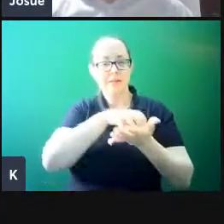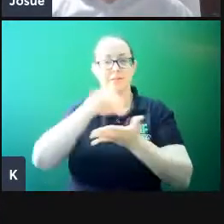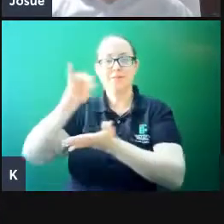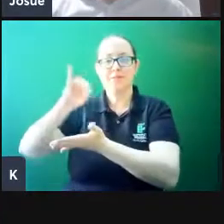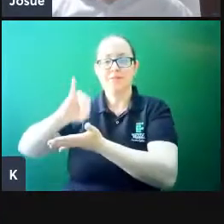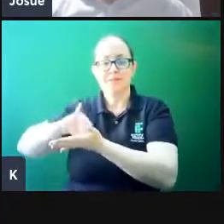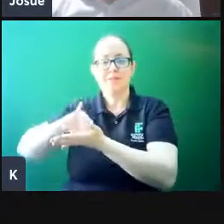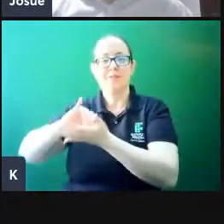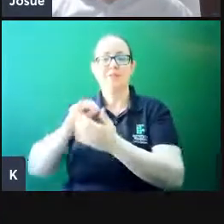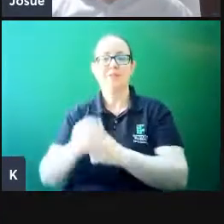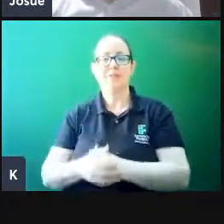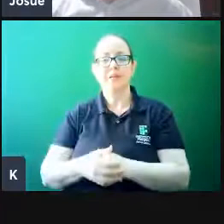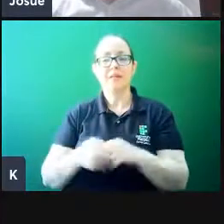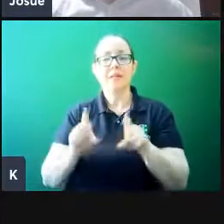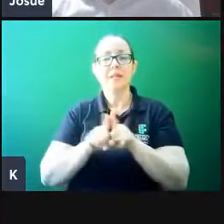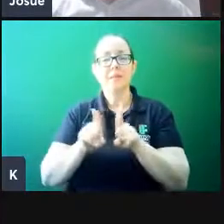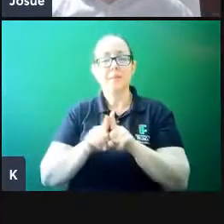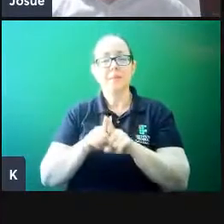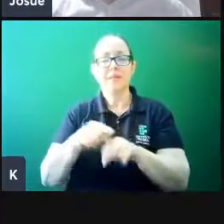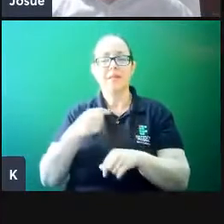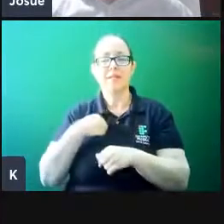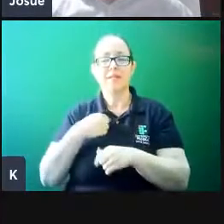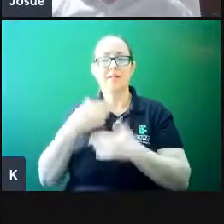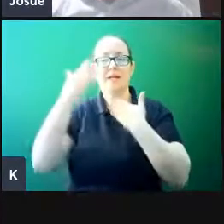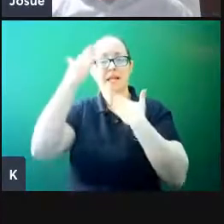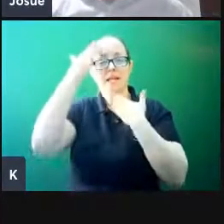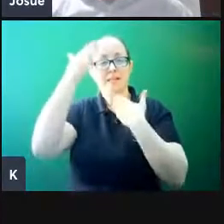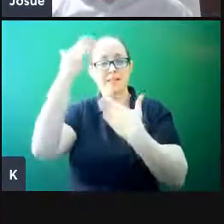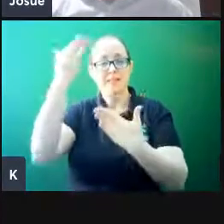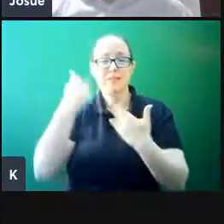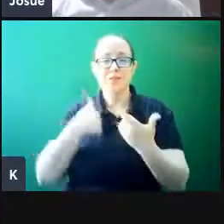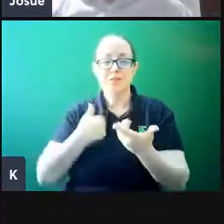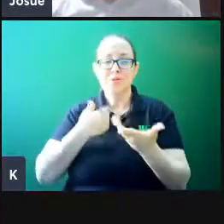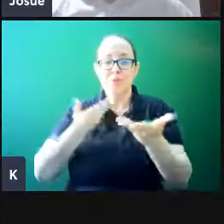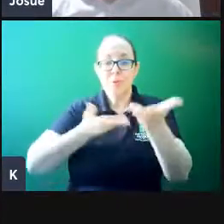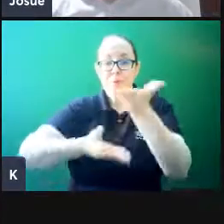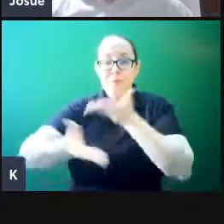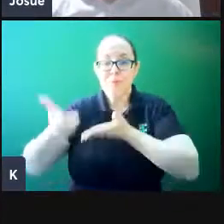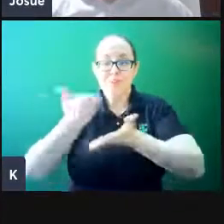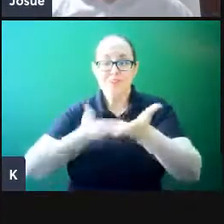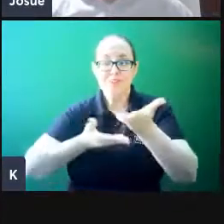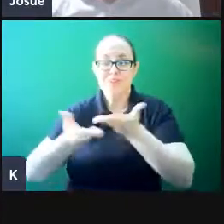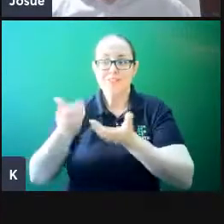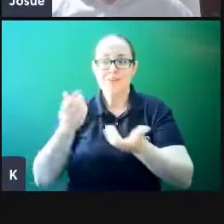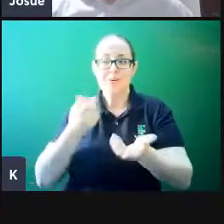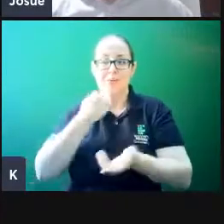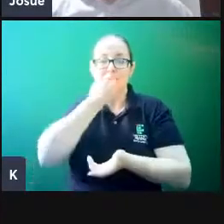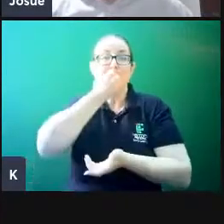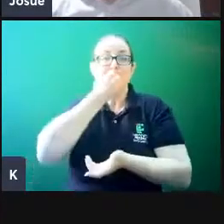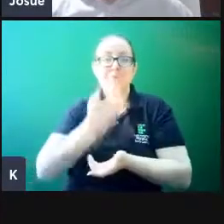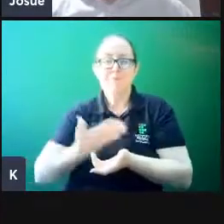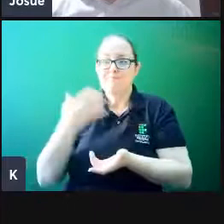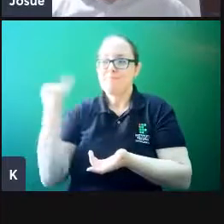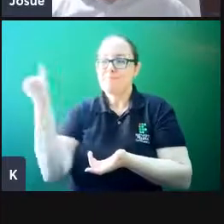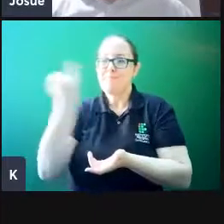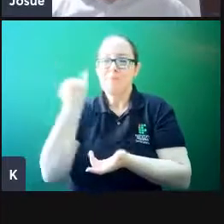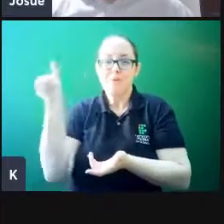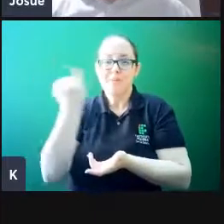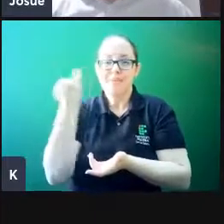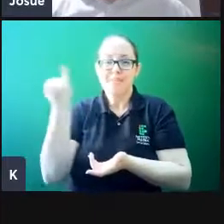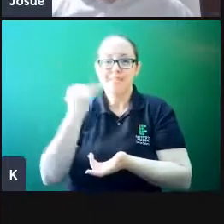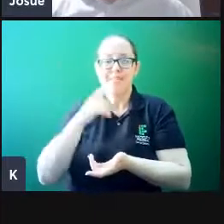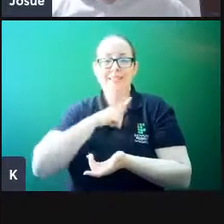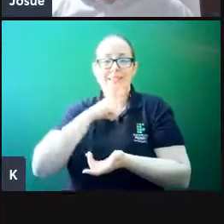nome, Josué, e dizer que é um grande prazer compartilhar o nosso bem mais precioso aqui, né, com vocês e nessa oportunidade